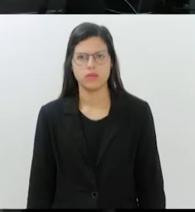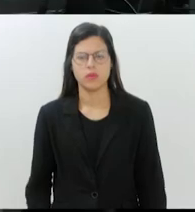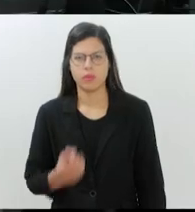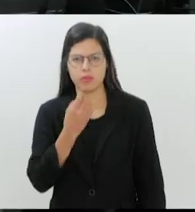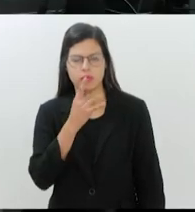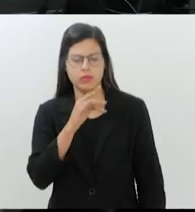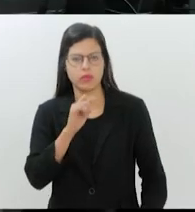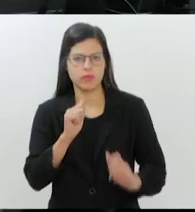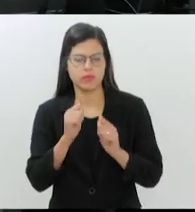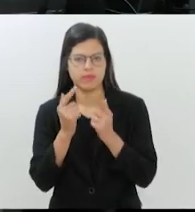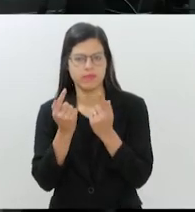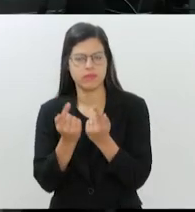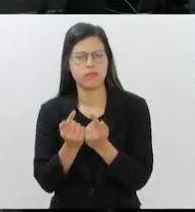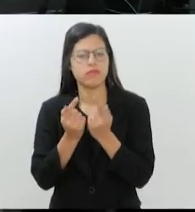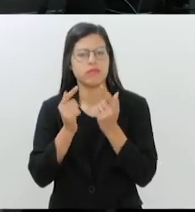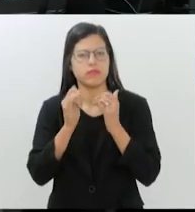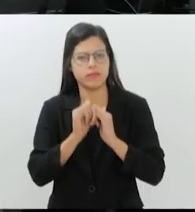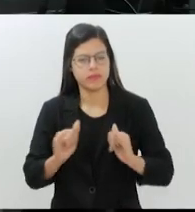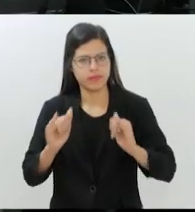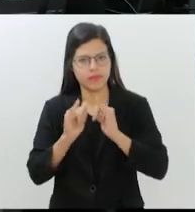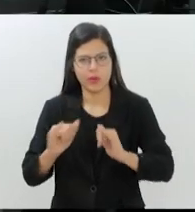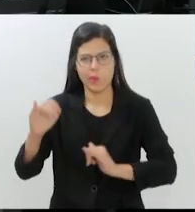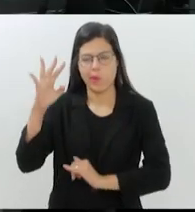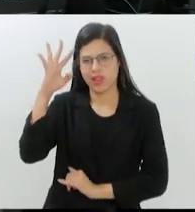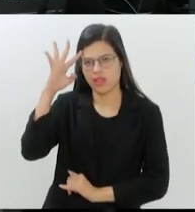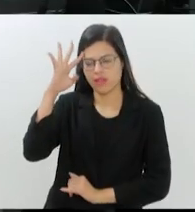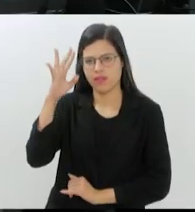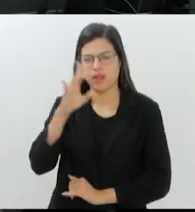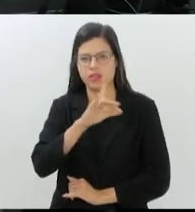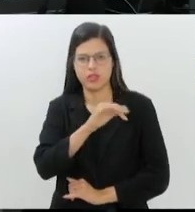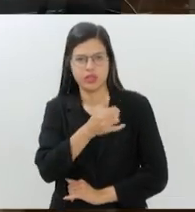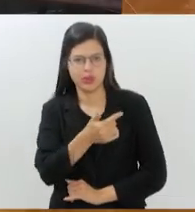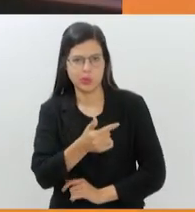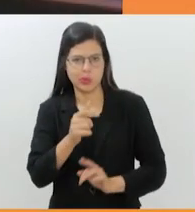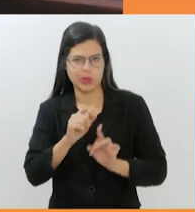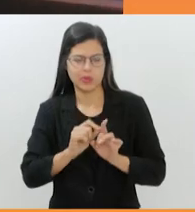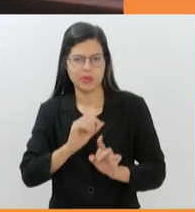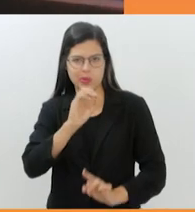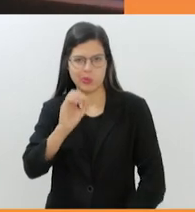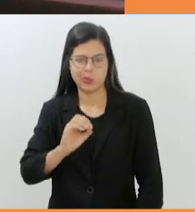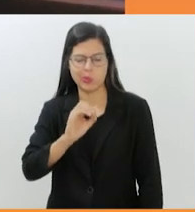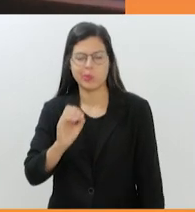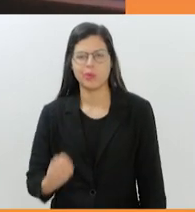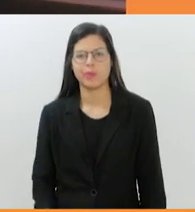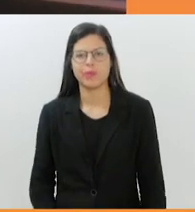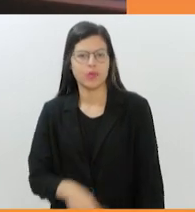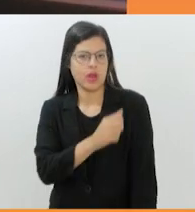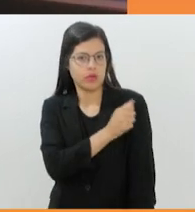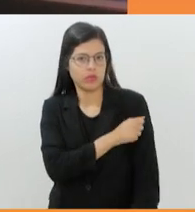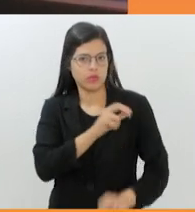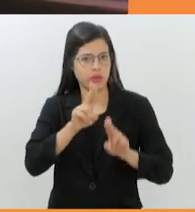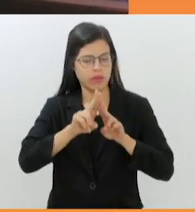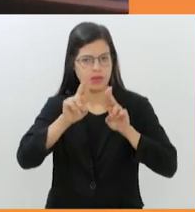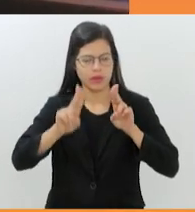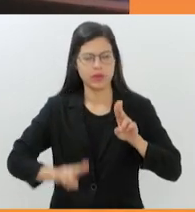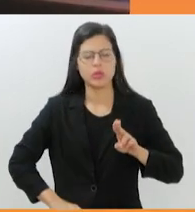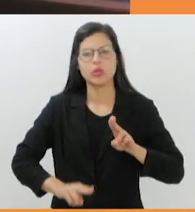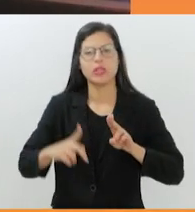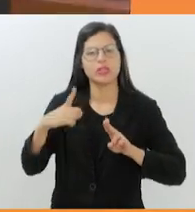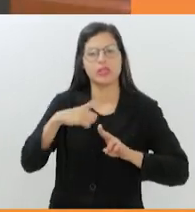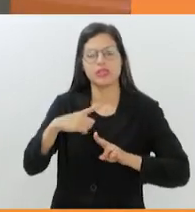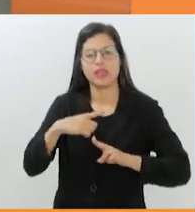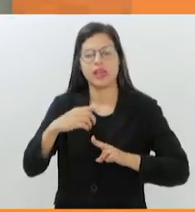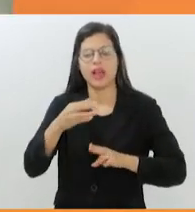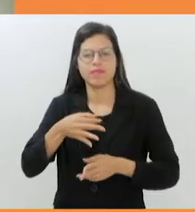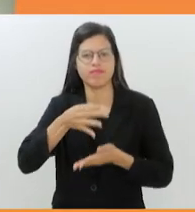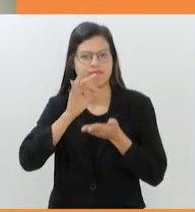O Bom Dia Alerj traz os seguintes destaques nesta quarta-feira, 2 de outubro. Alunos da UFRJ vão poder contar com